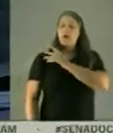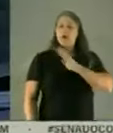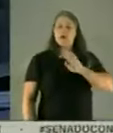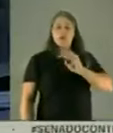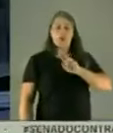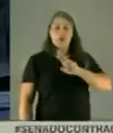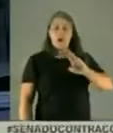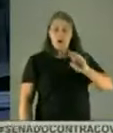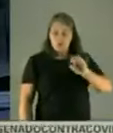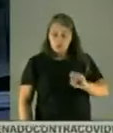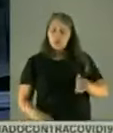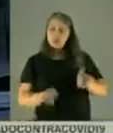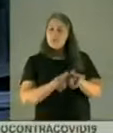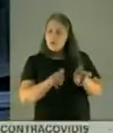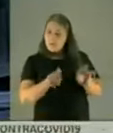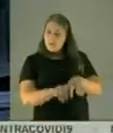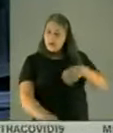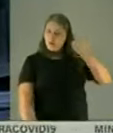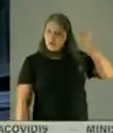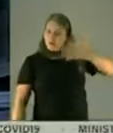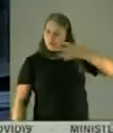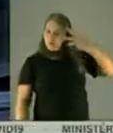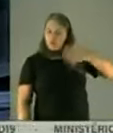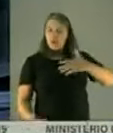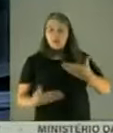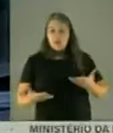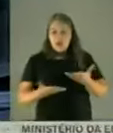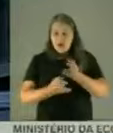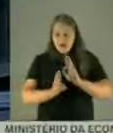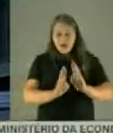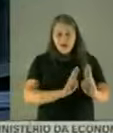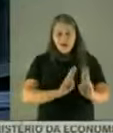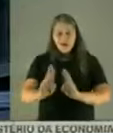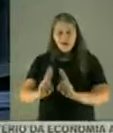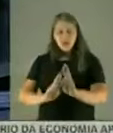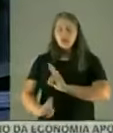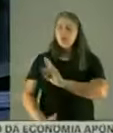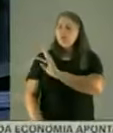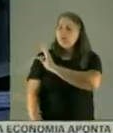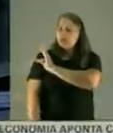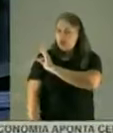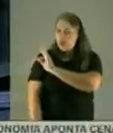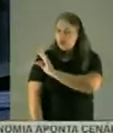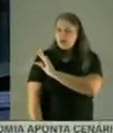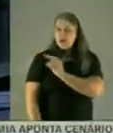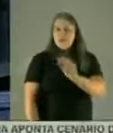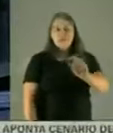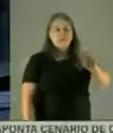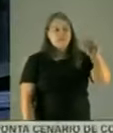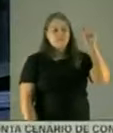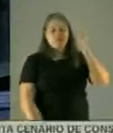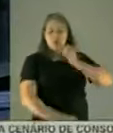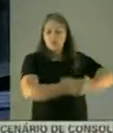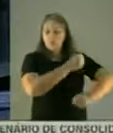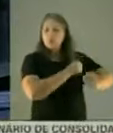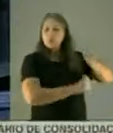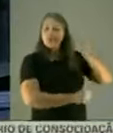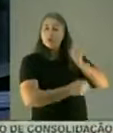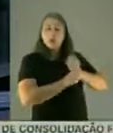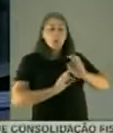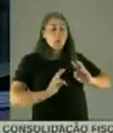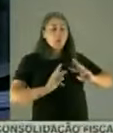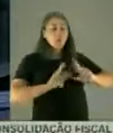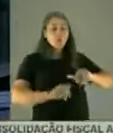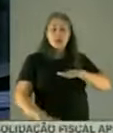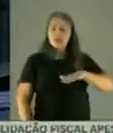A relação, ela é bastante técnica e bastante amistosa há muitos anos com todos os setores. Isso,